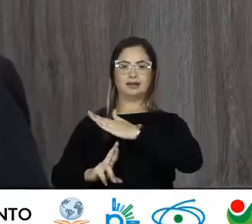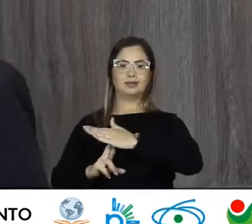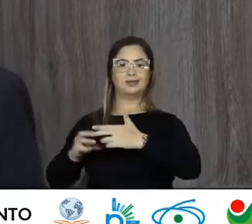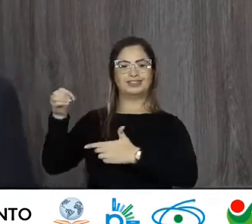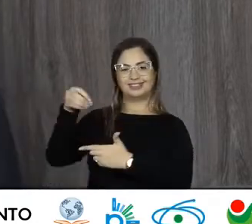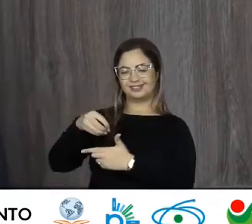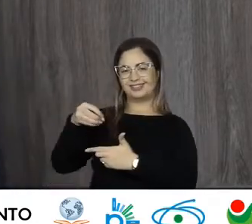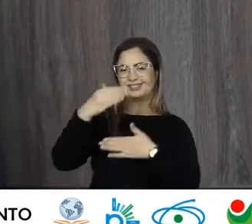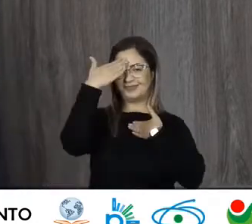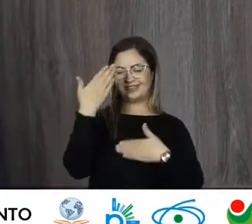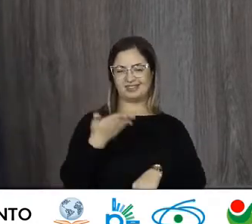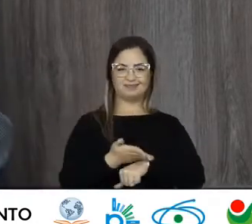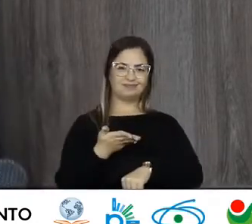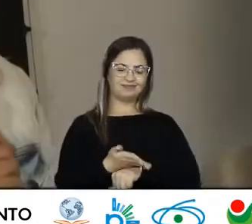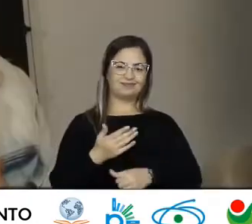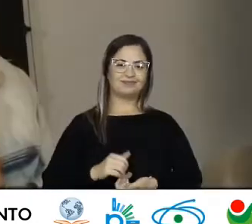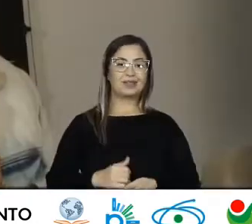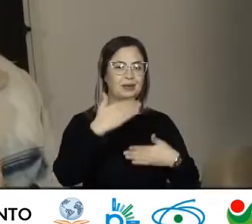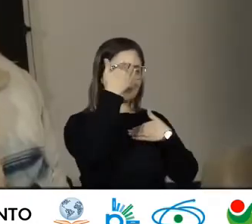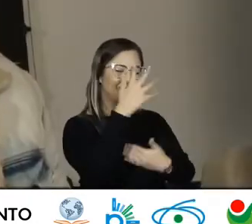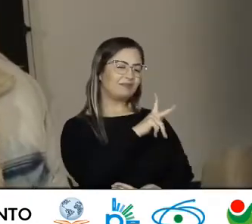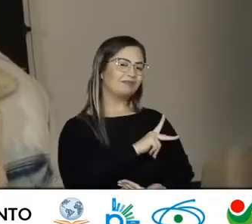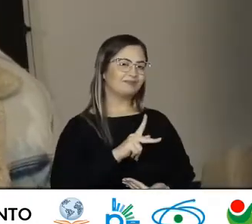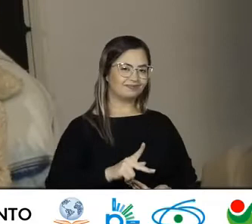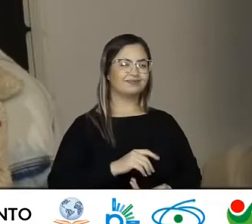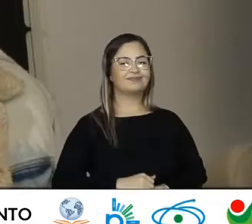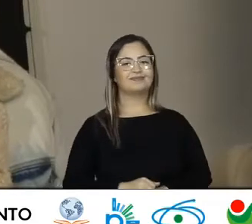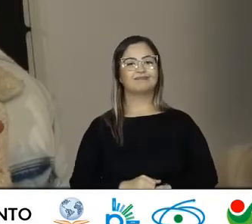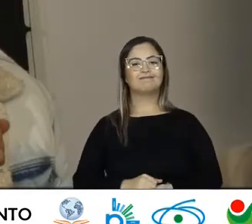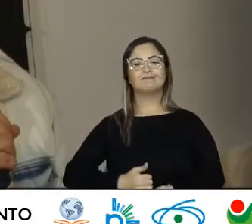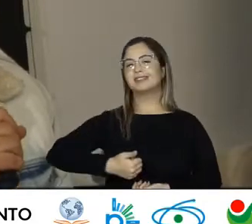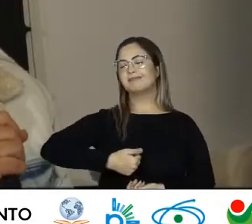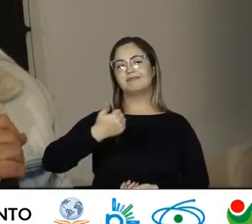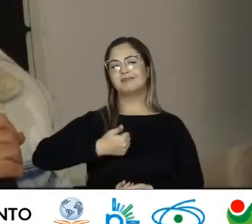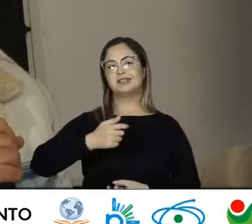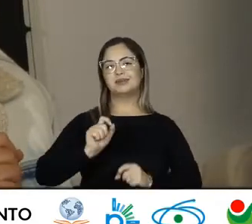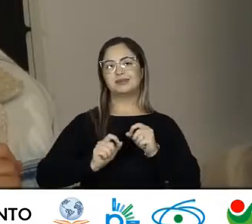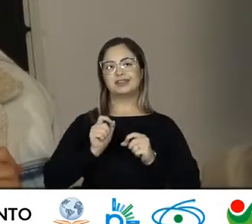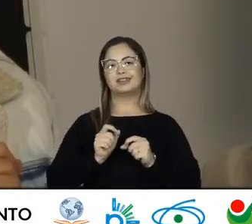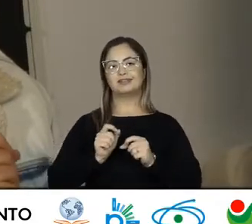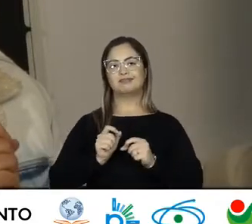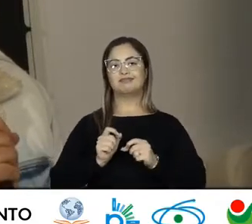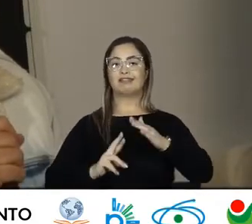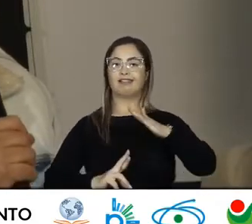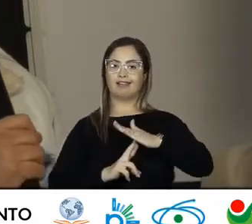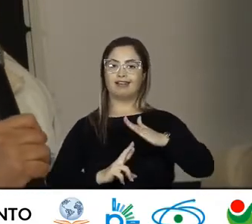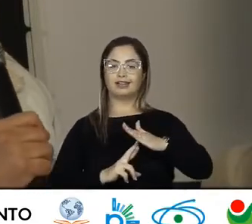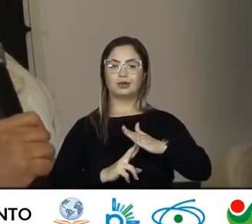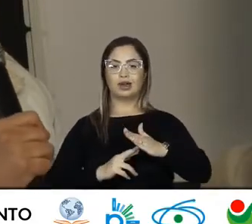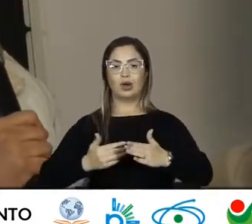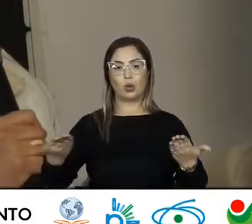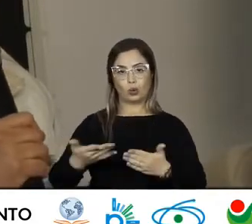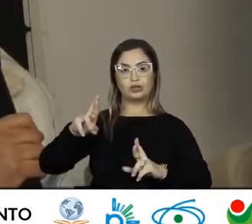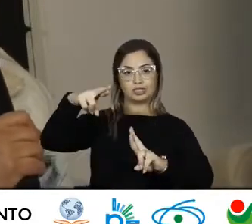participação Muito obrigado Professora Primeiramente Em nome da nossa Magnífica reitora A